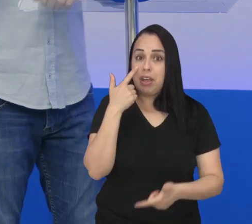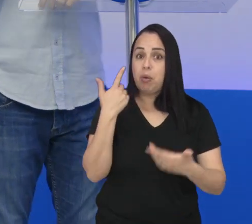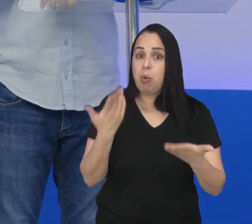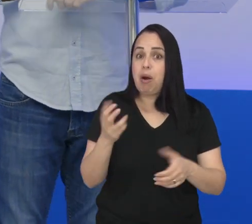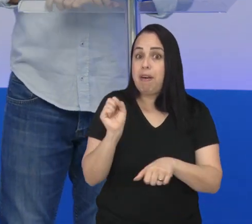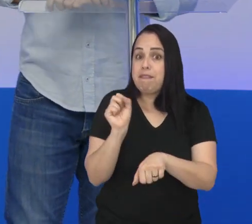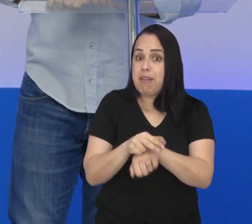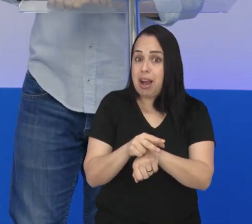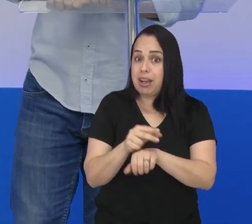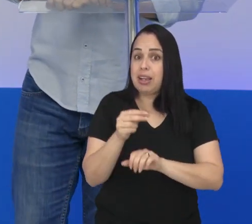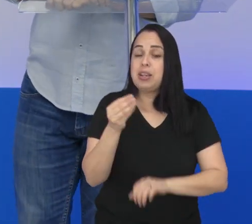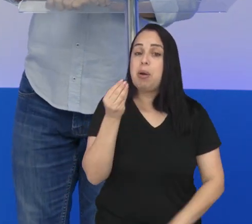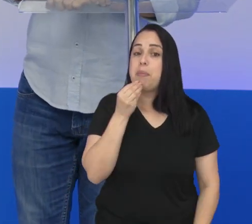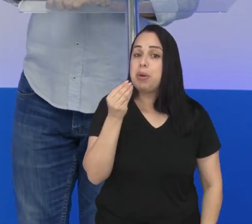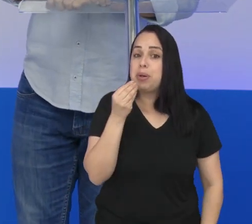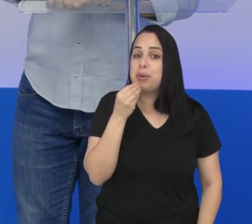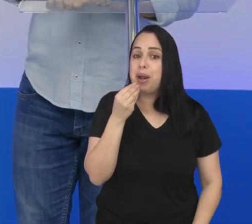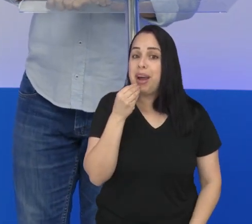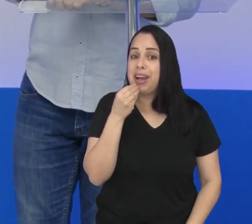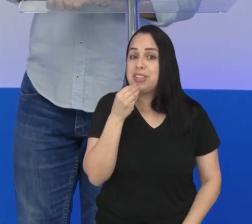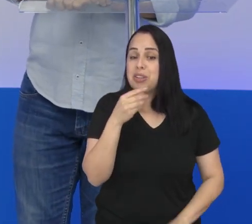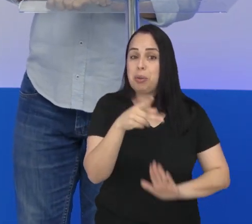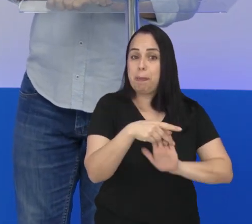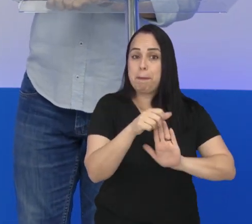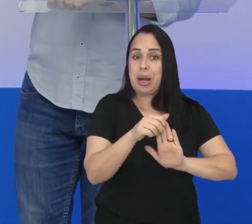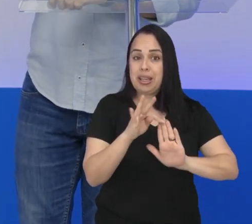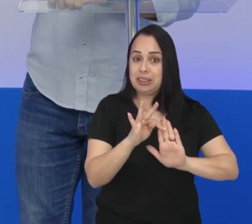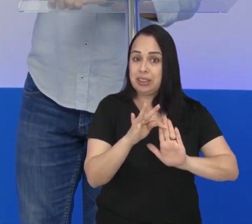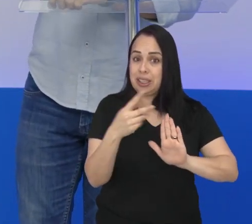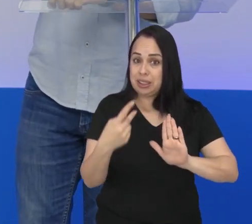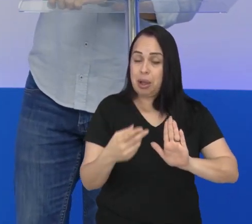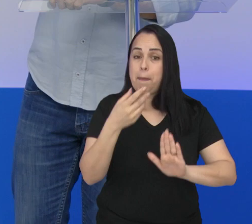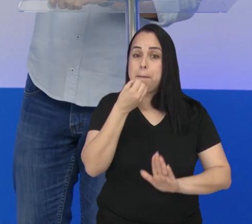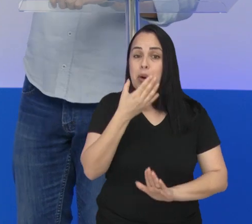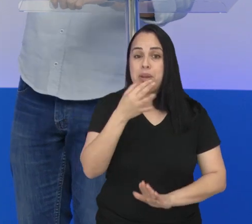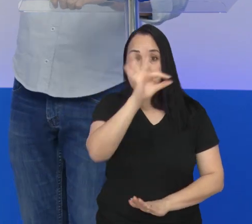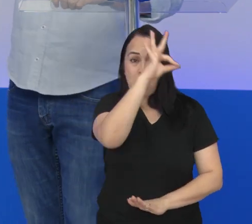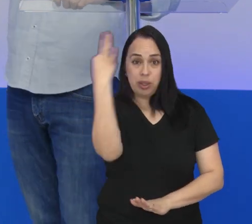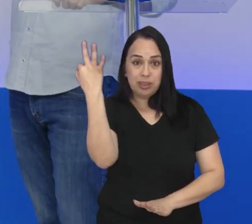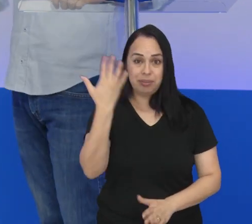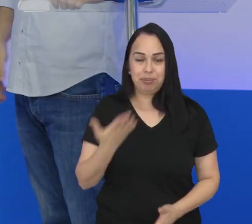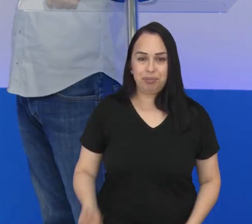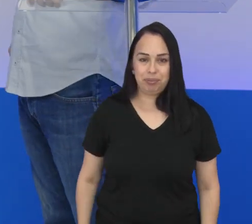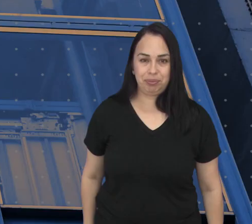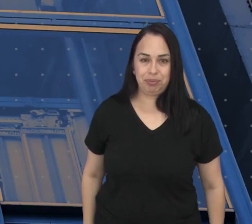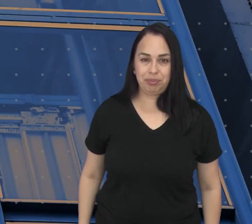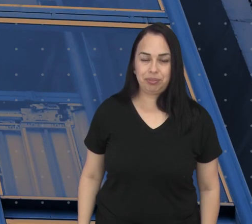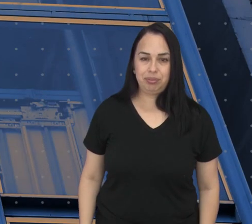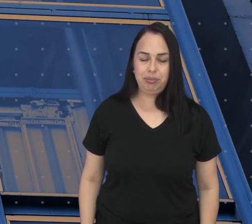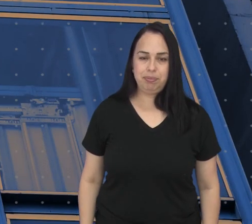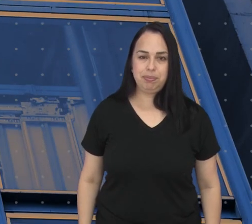nossa agenda de serviços quais são as oportunidades abertas no Pate de São José. Boa sorte a todos.